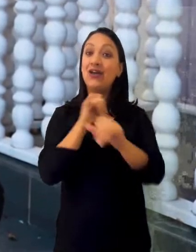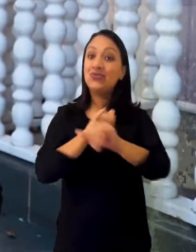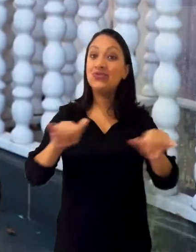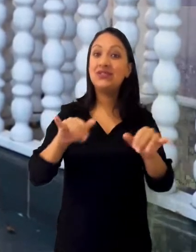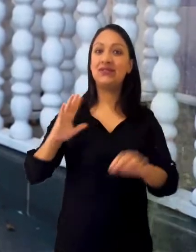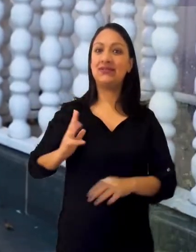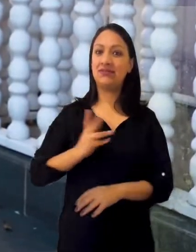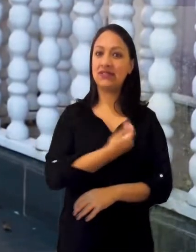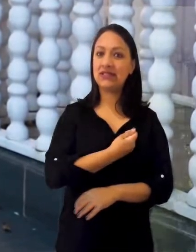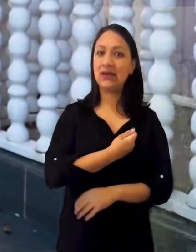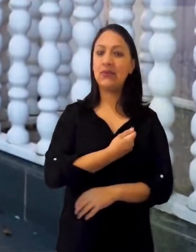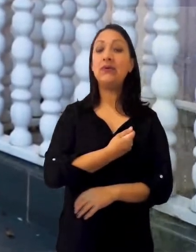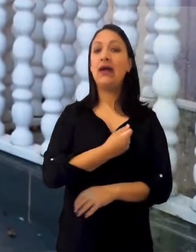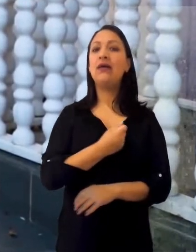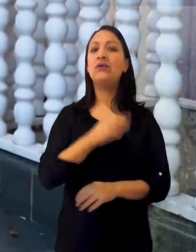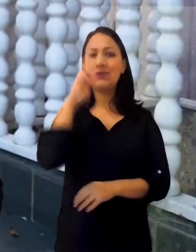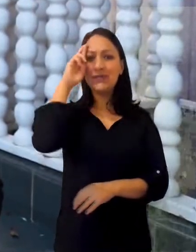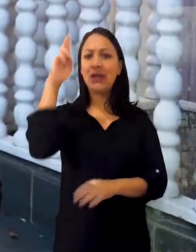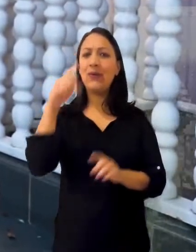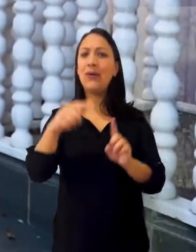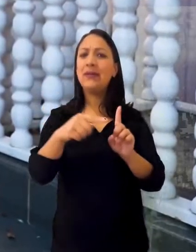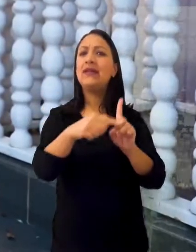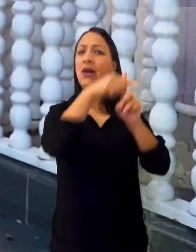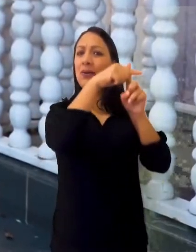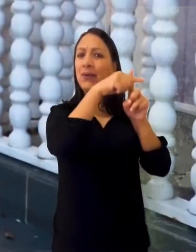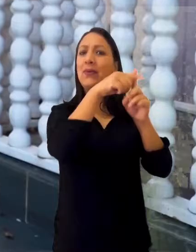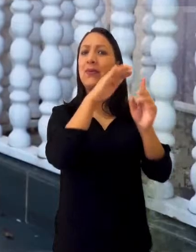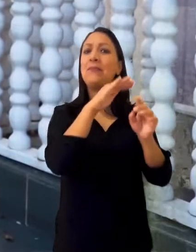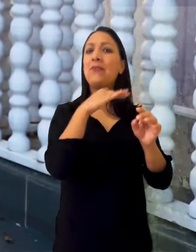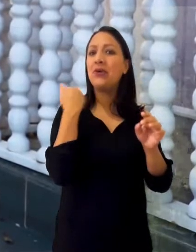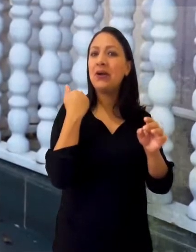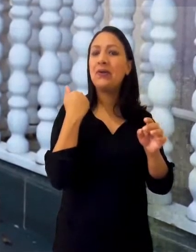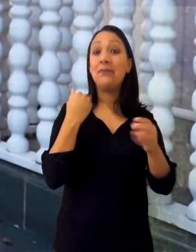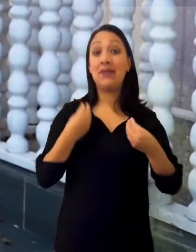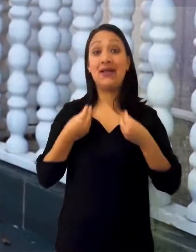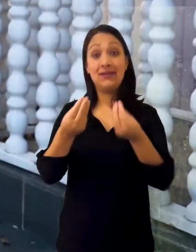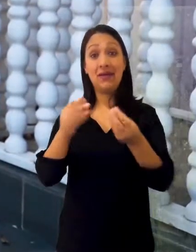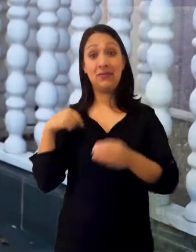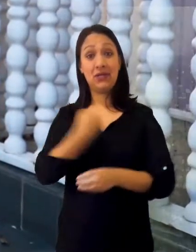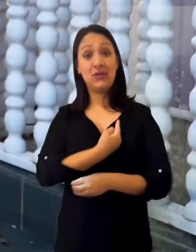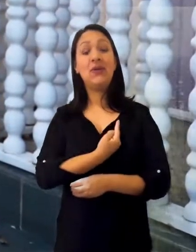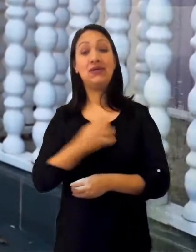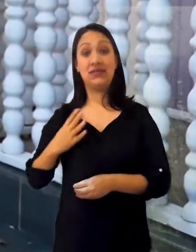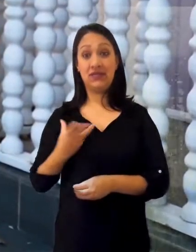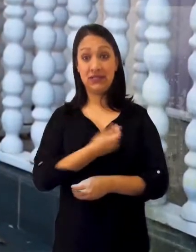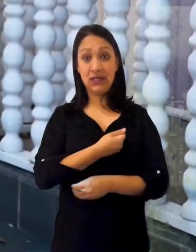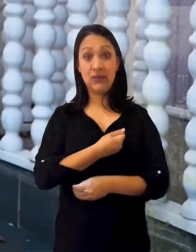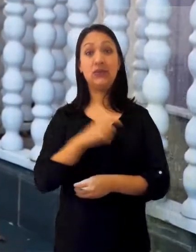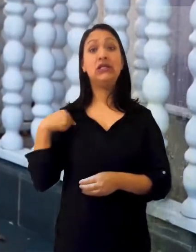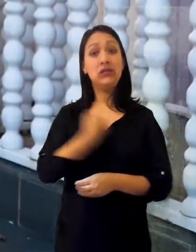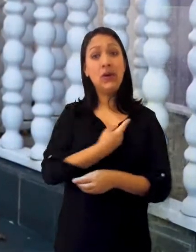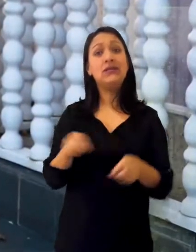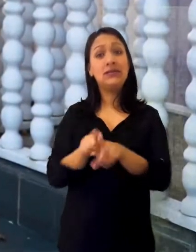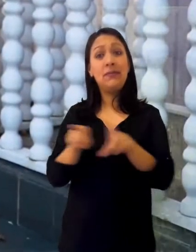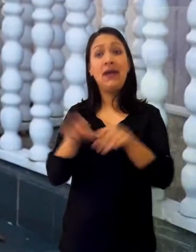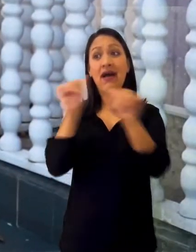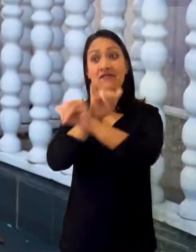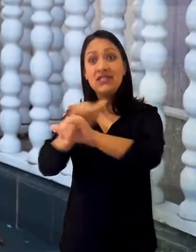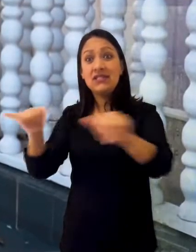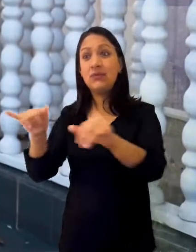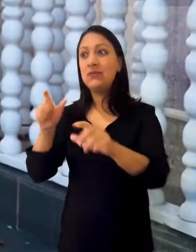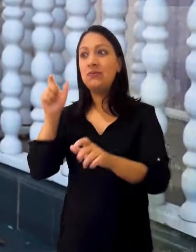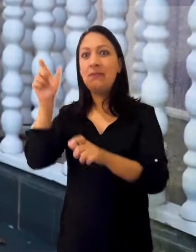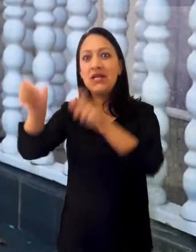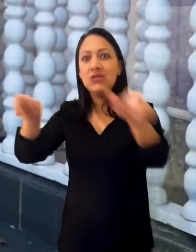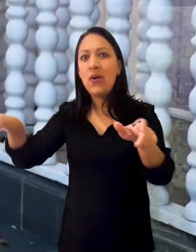Ele morreu, pagou um preço por todos nós, para nos dar a vida eterna. Então que a gente possa ser um instrumento, levar essa palavra aos outros,